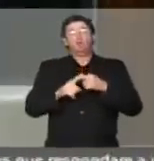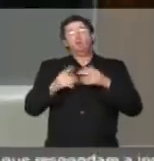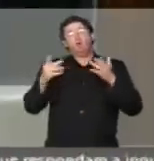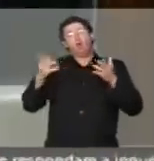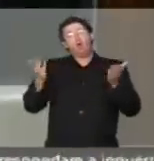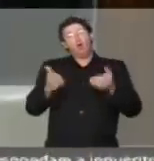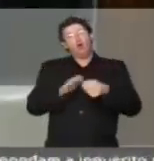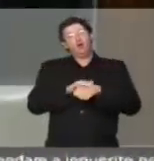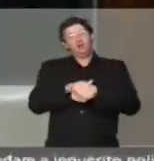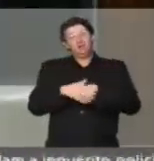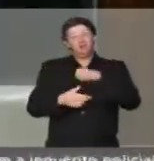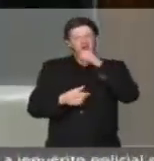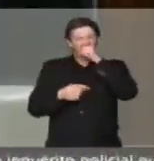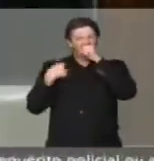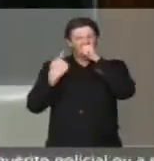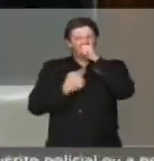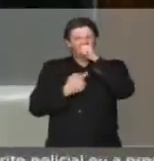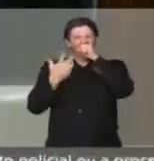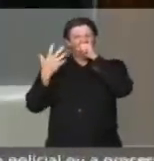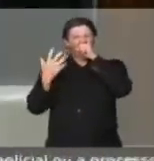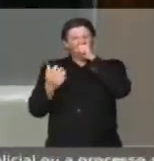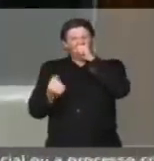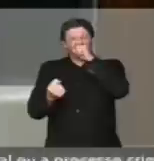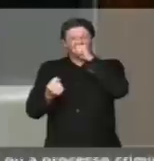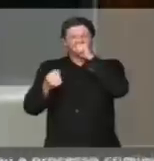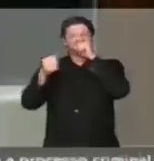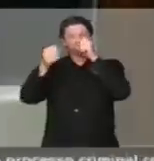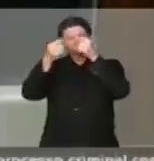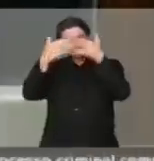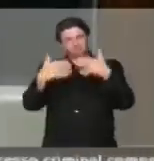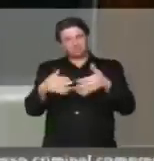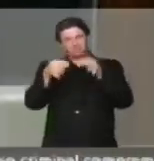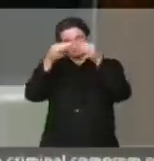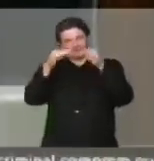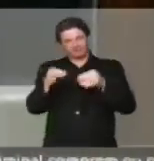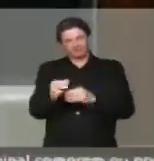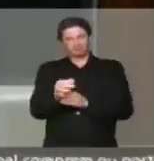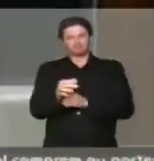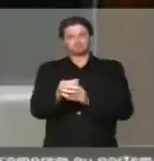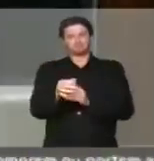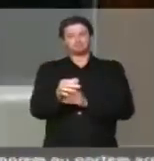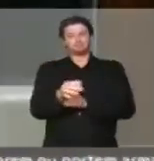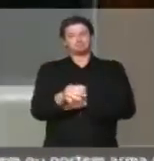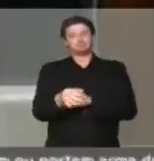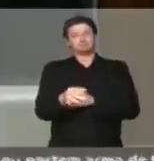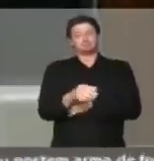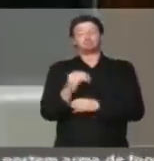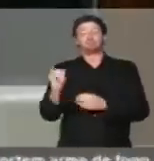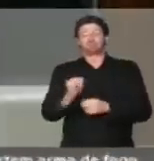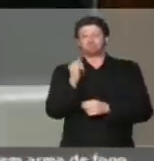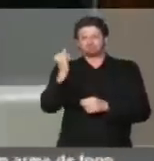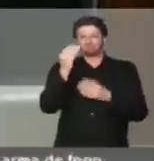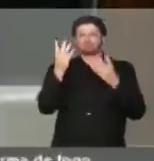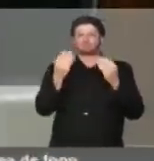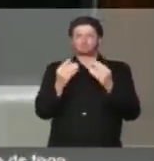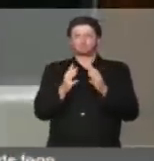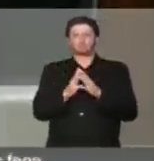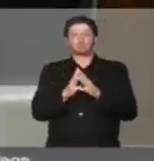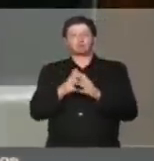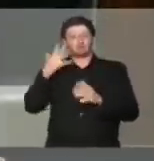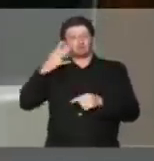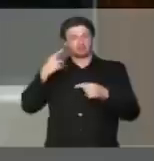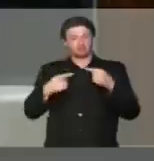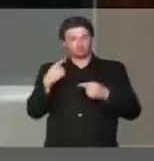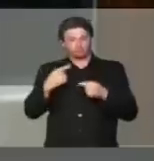desta noite, nós vamos detalhar e explicitar. É muito importante, na